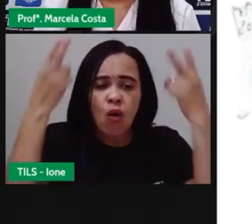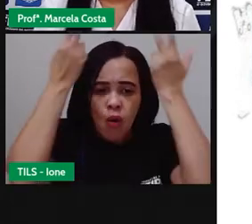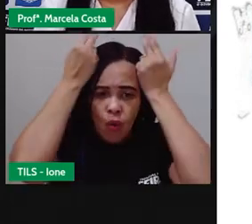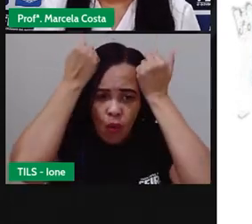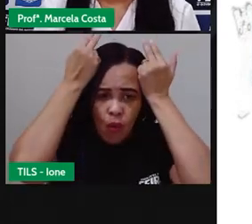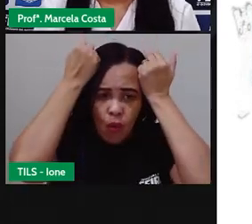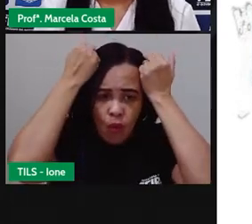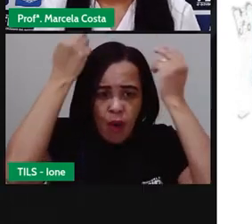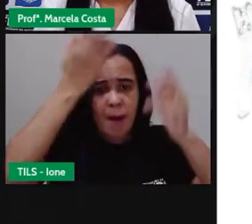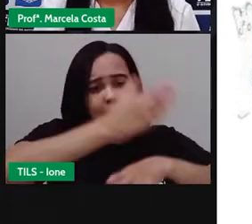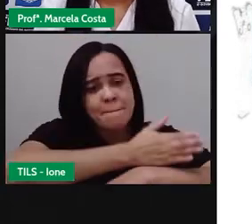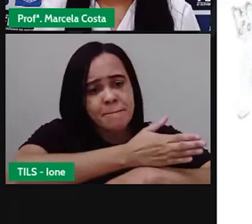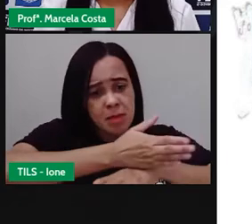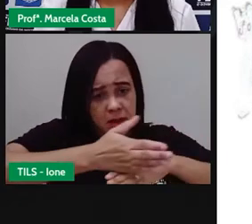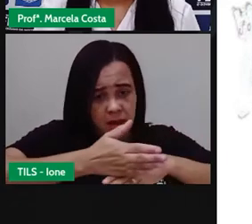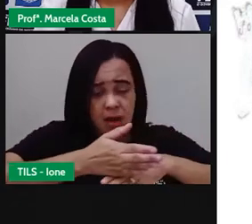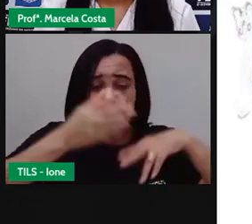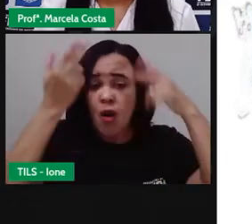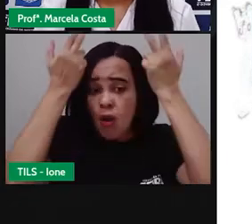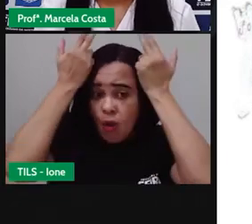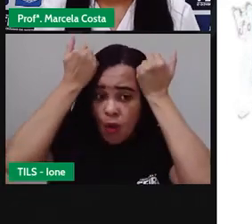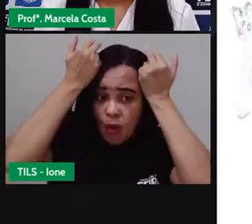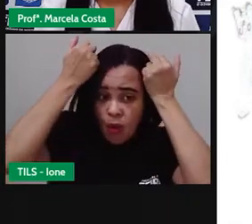a orelha cor de rosa